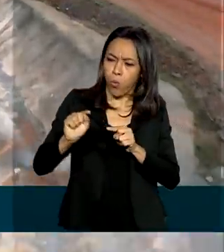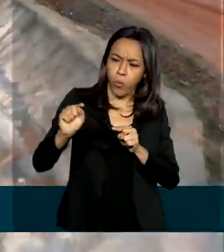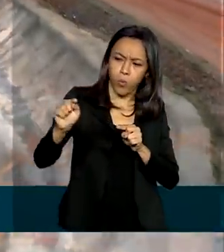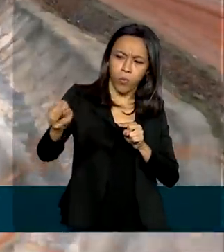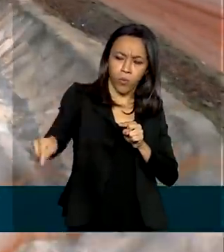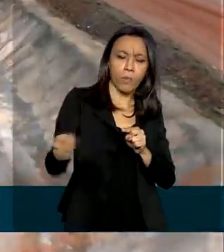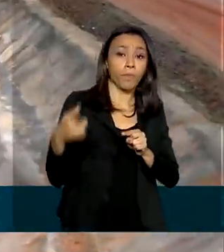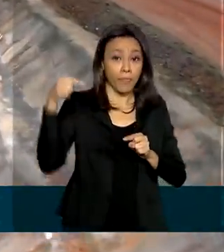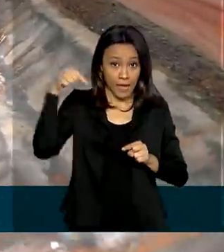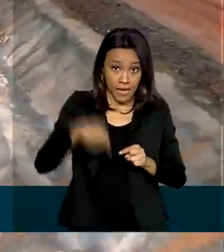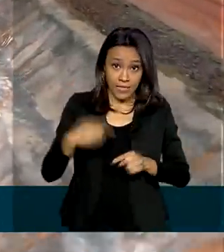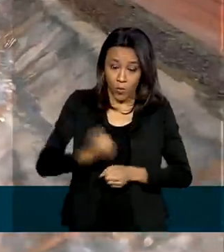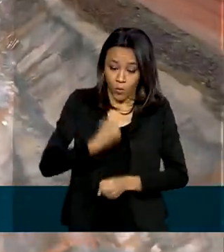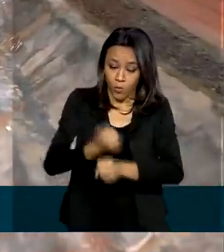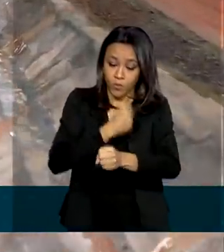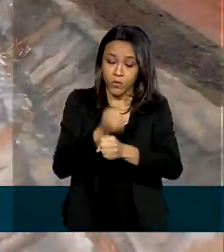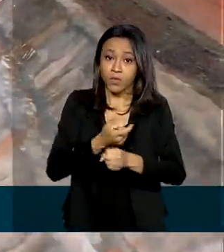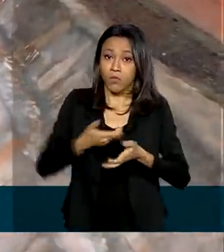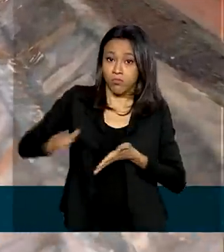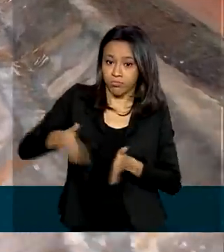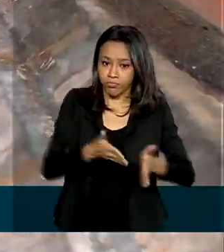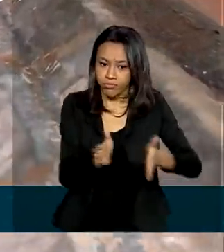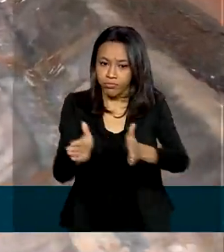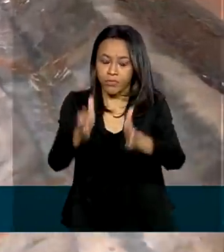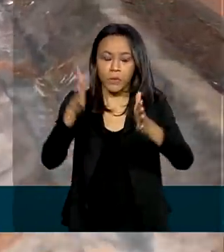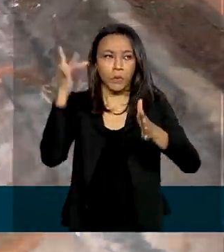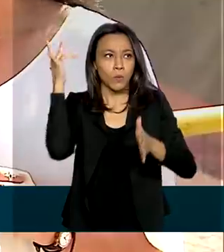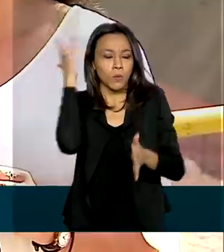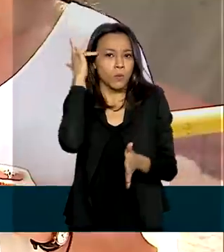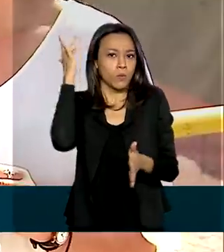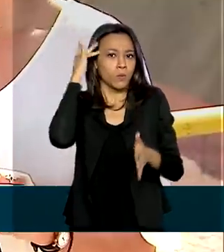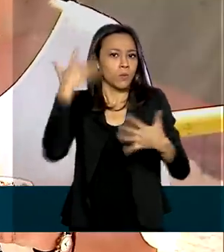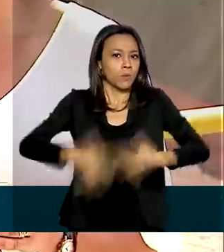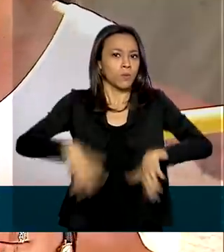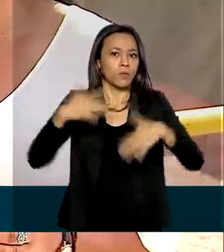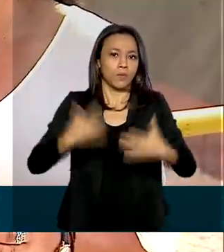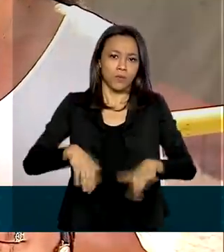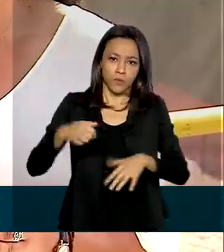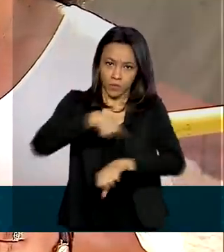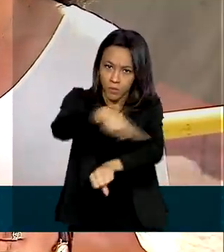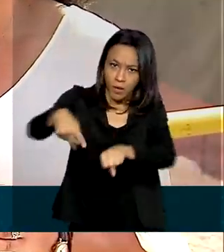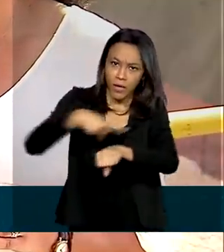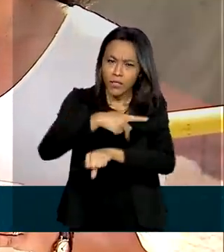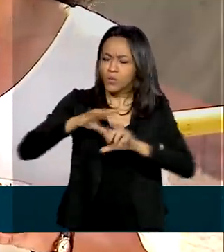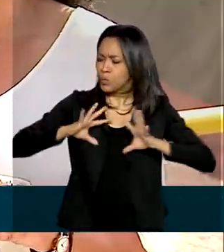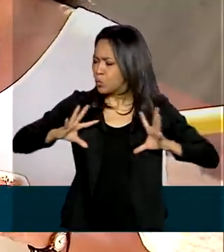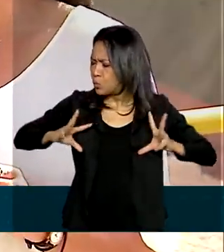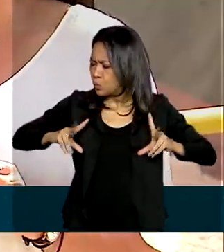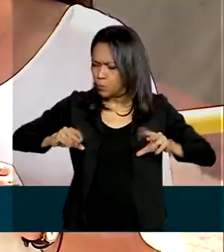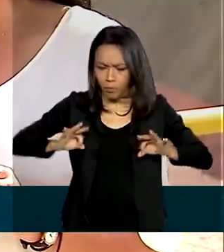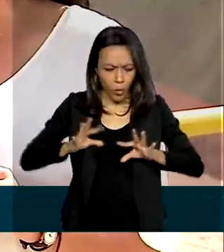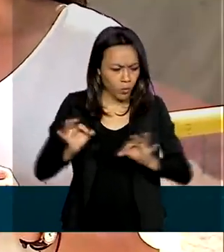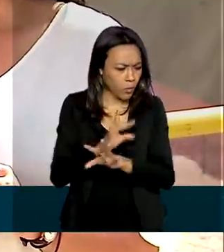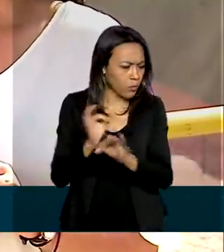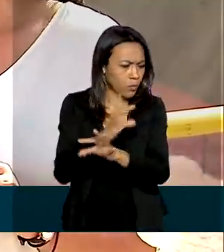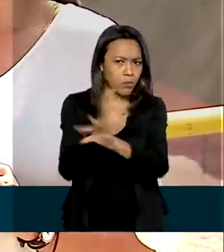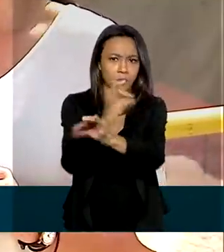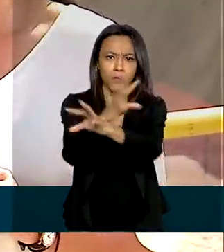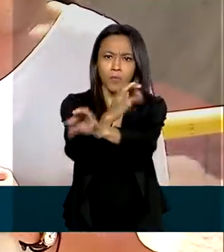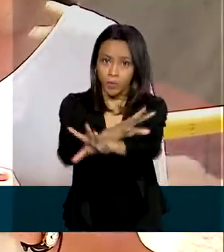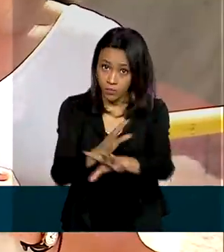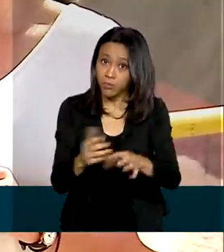Rio São Francisco é a obra hídrica mais complexa do país. Quando todas as estruturas e sistemas estiverem funcionando,